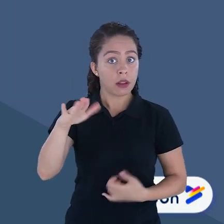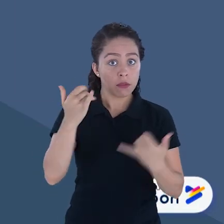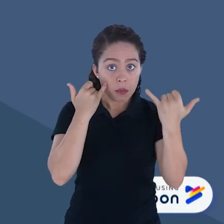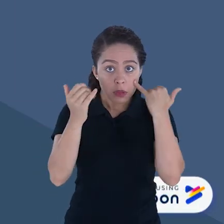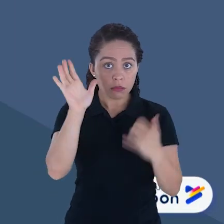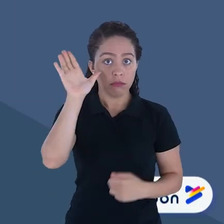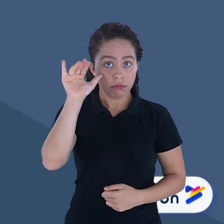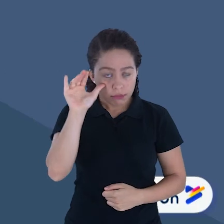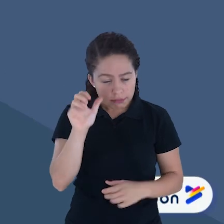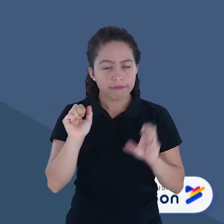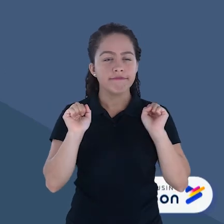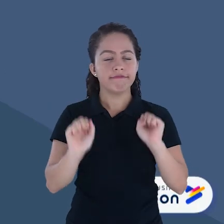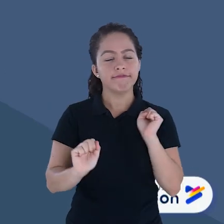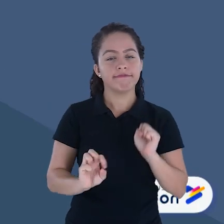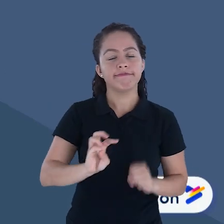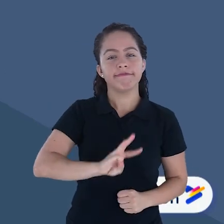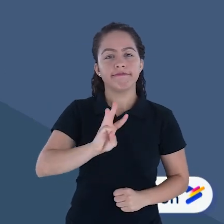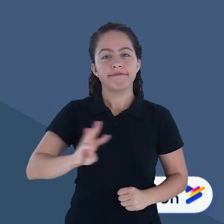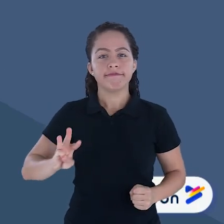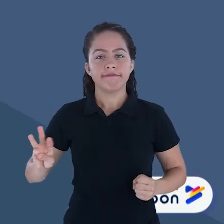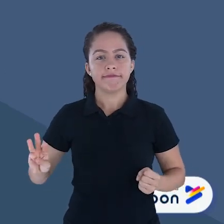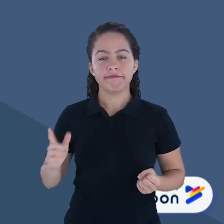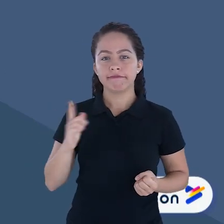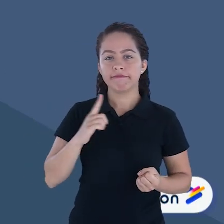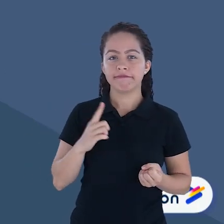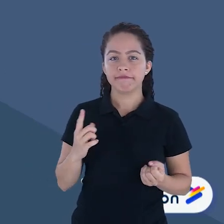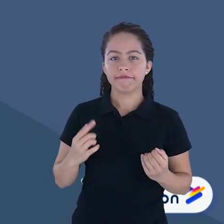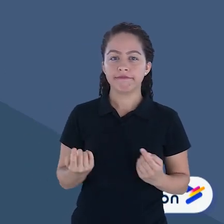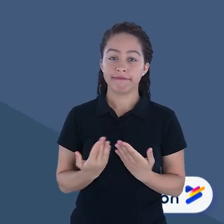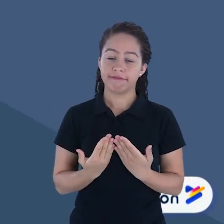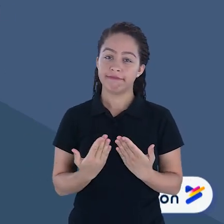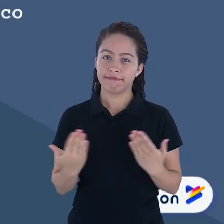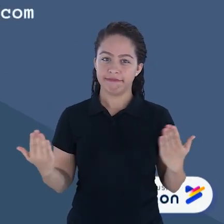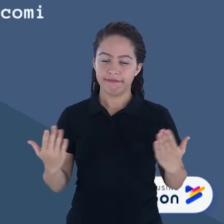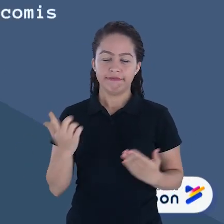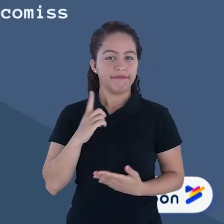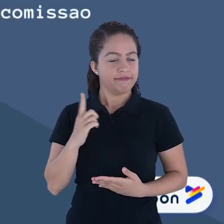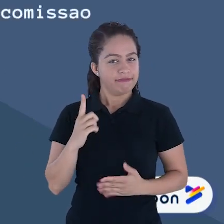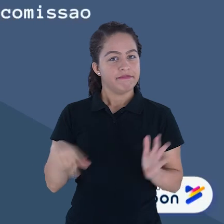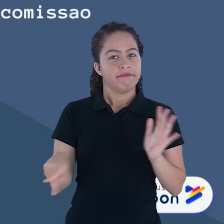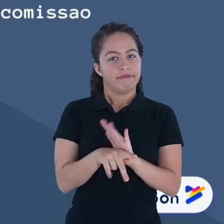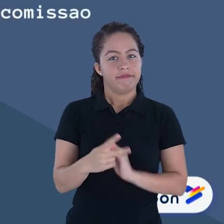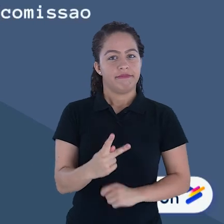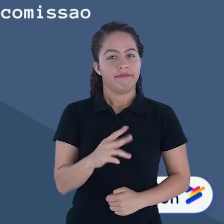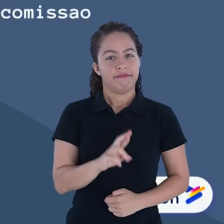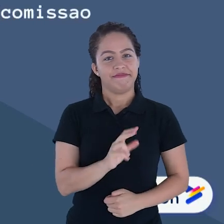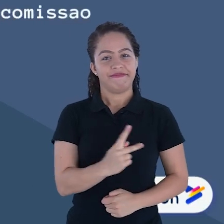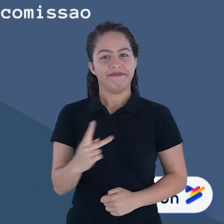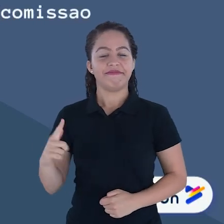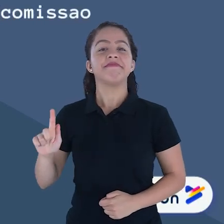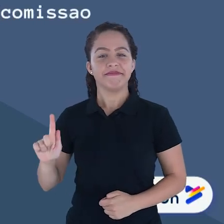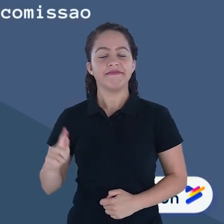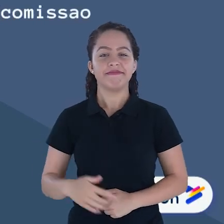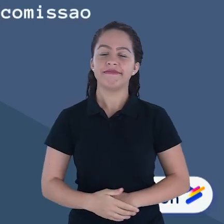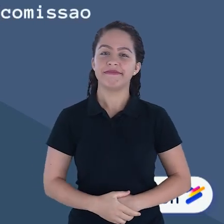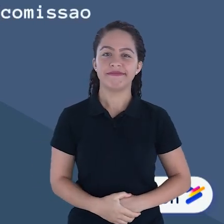Mais informações podem ser encontradas na página da Comissão de Ações Afirmativas da Pró-Reitoria de Pesquisa e Pós-Graduação